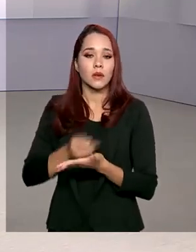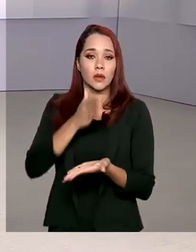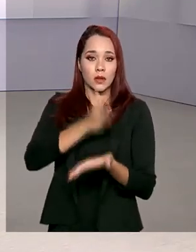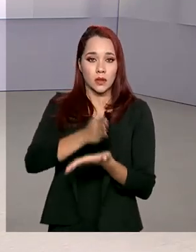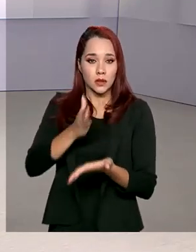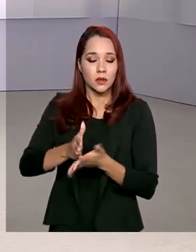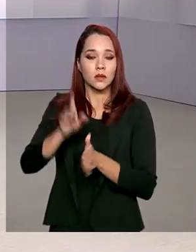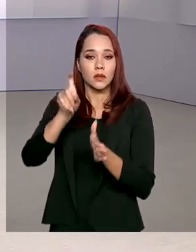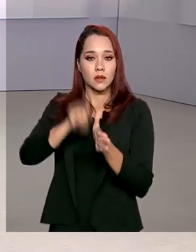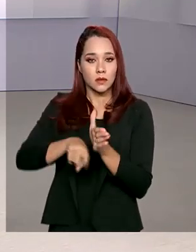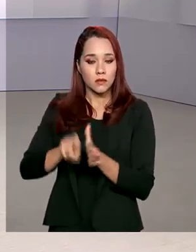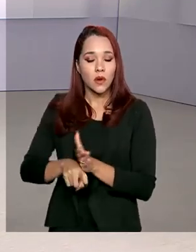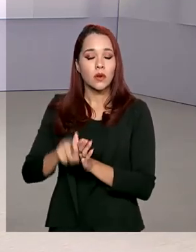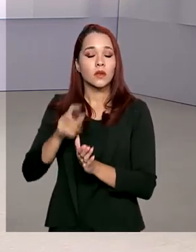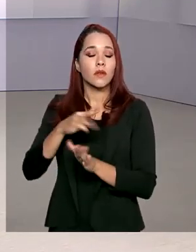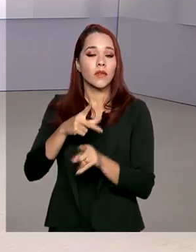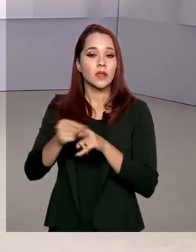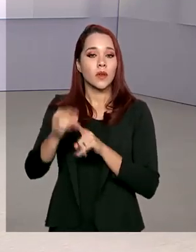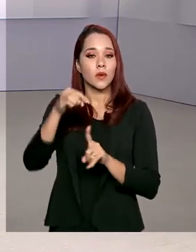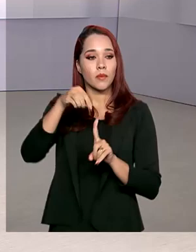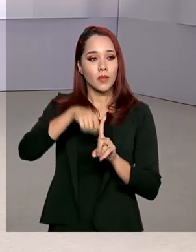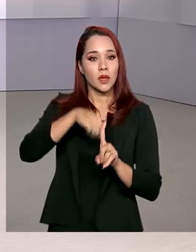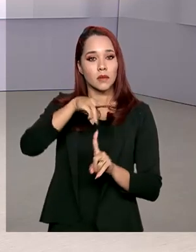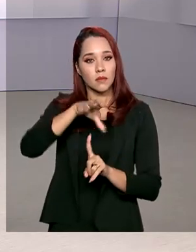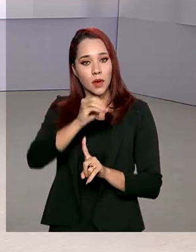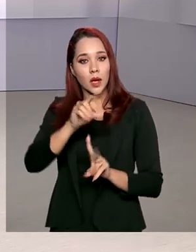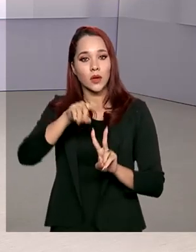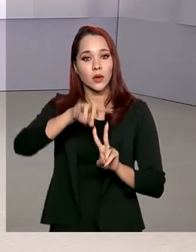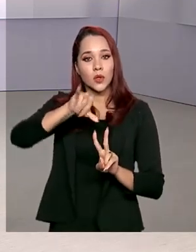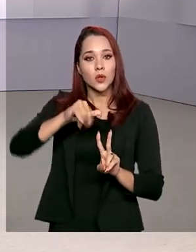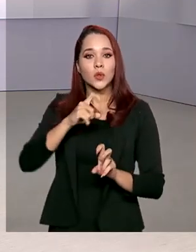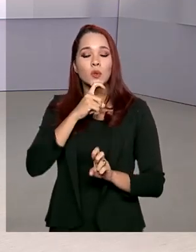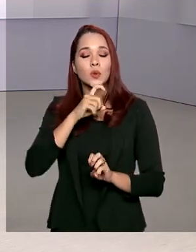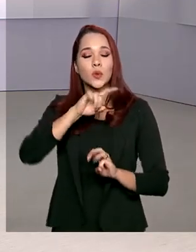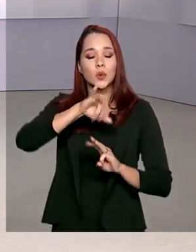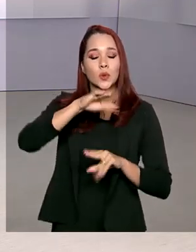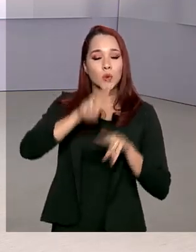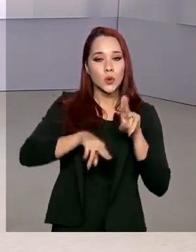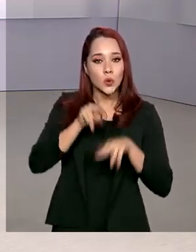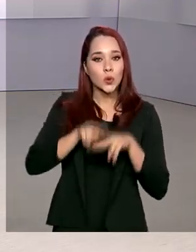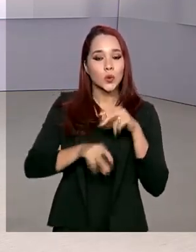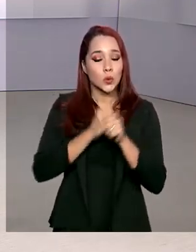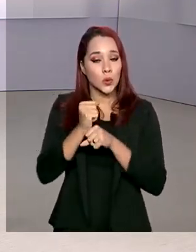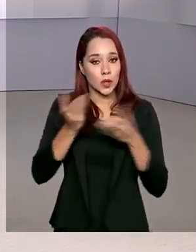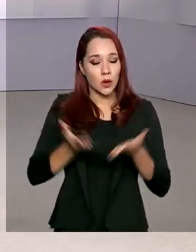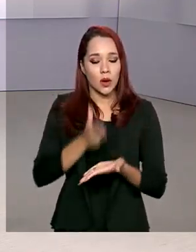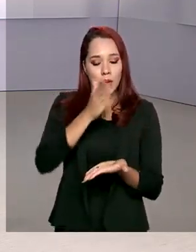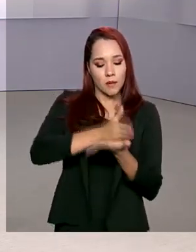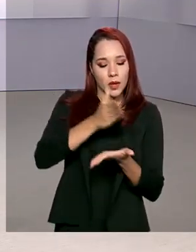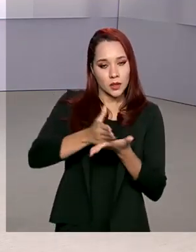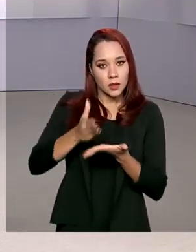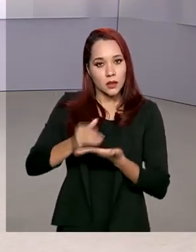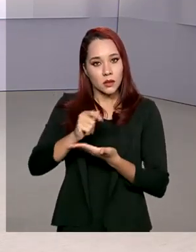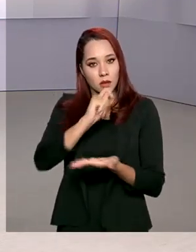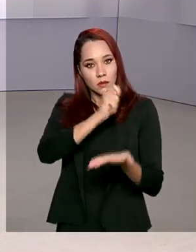de parcelamentos tributários com vencimento em maio, junho e julho deste ano. As parcelas poderão ser pagas,